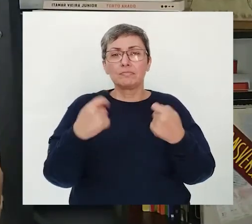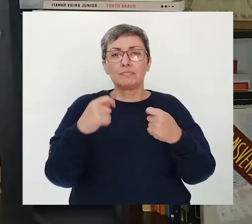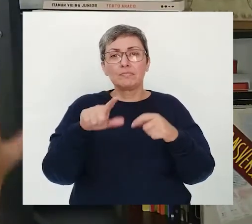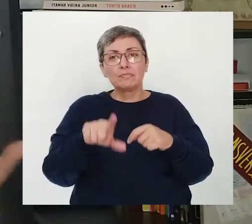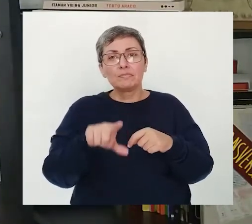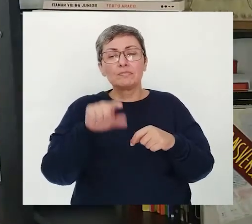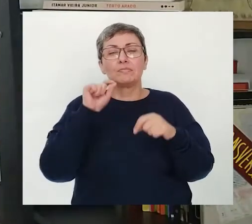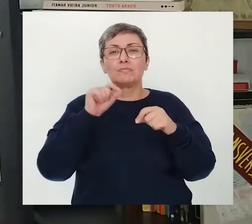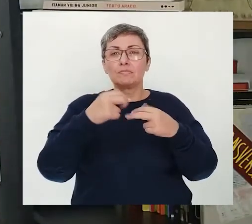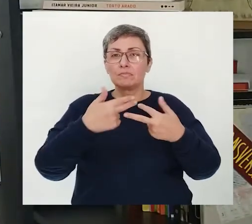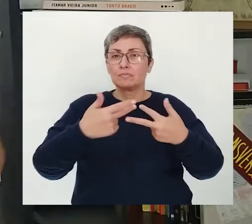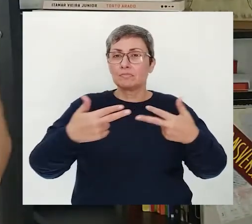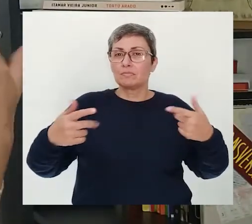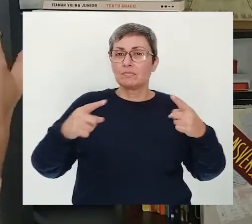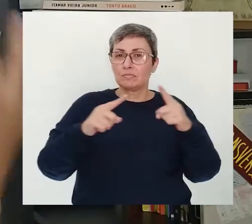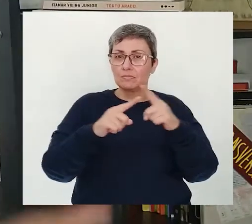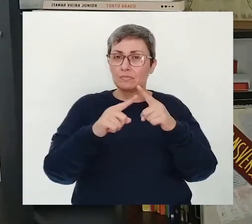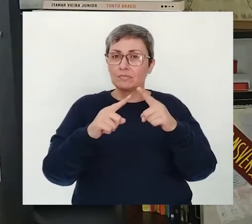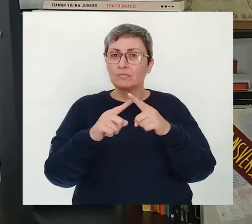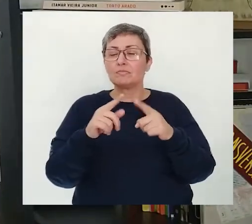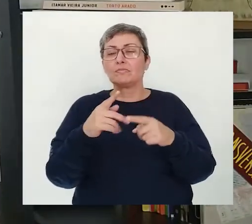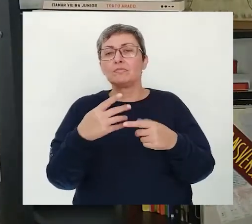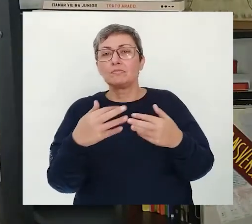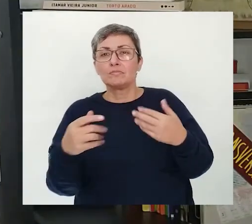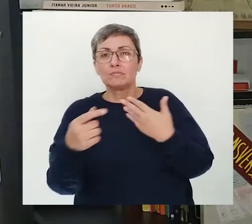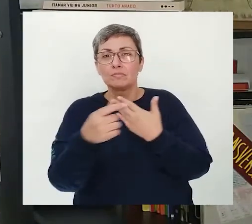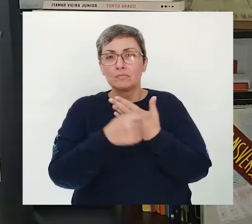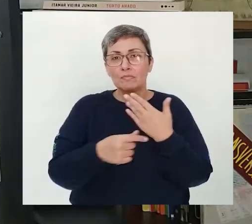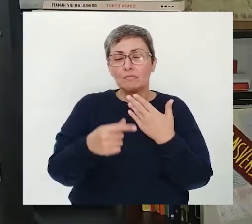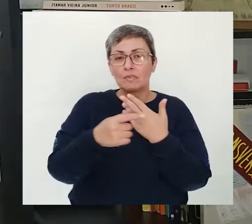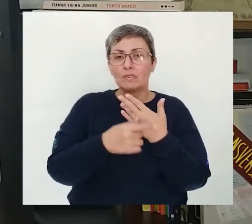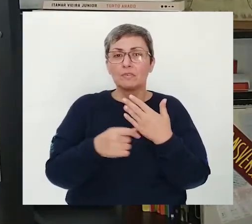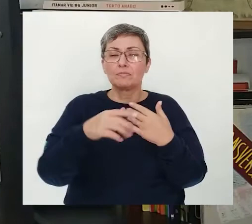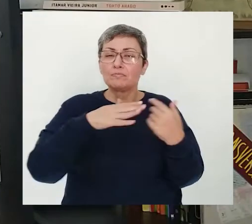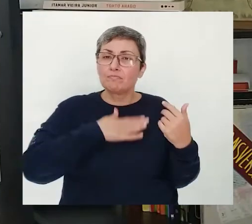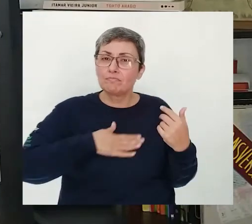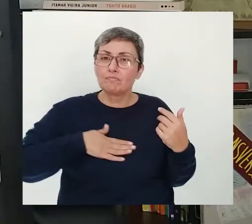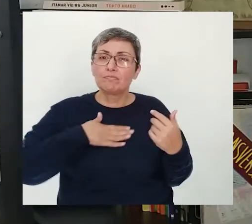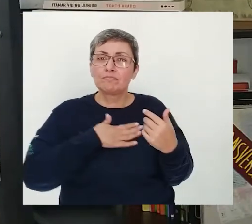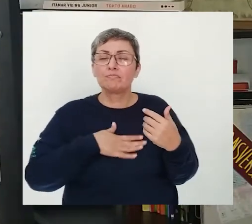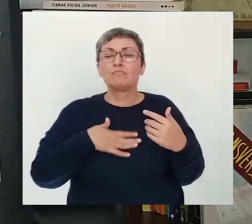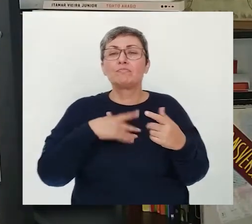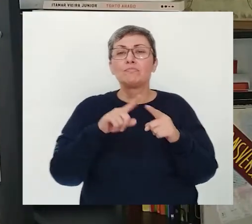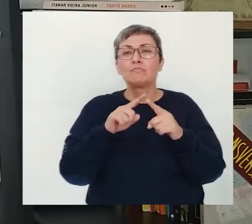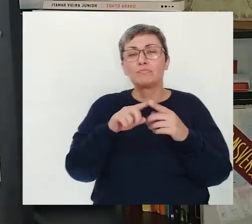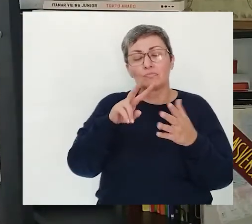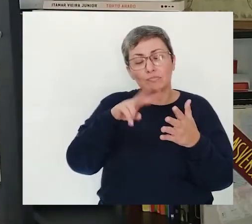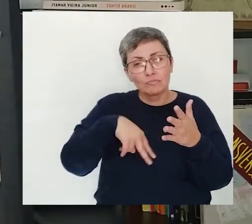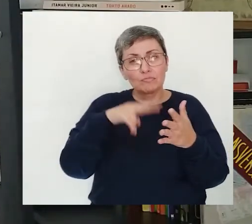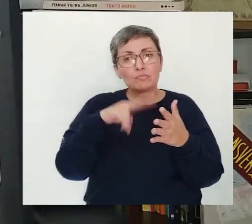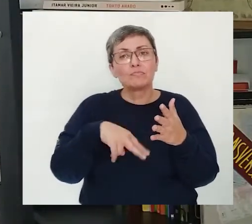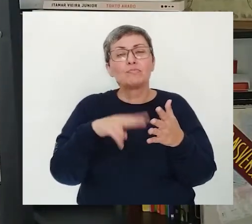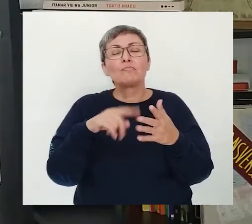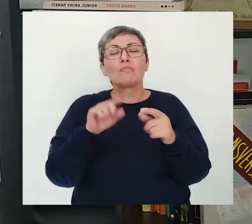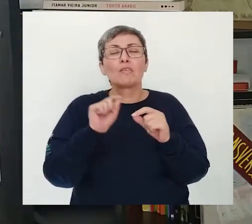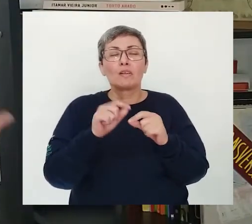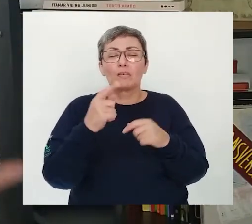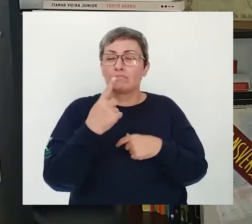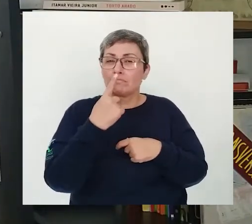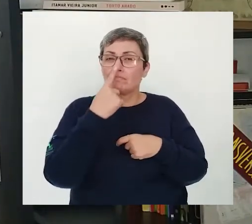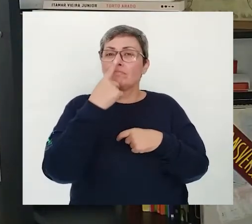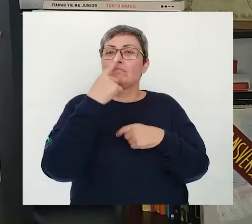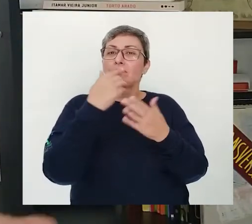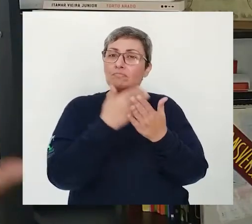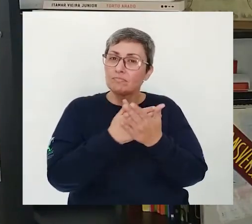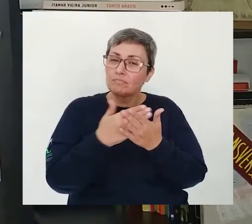devem escolher Entre todos os tipos De poemas E autores Que vocês gostam Para vocês lerem Tá bom? Para vocês se